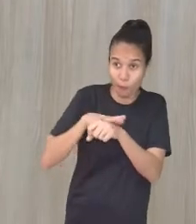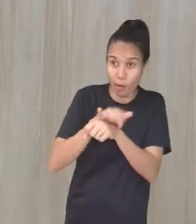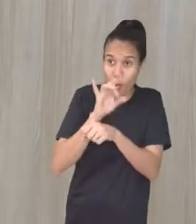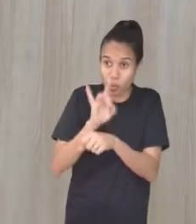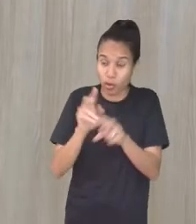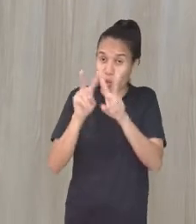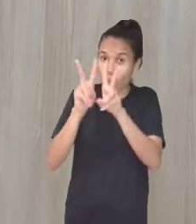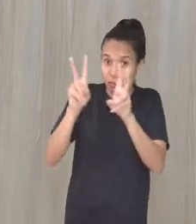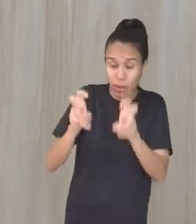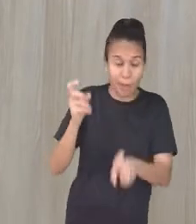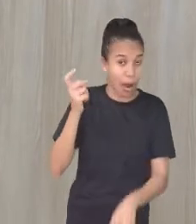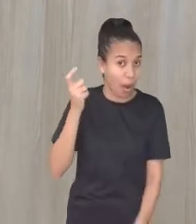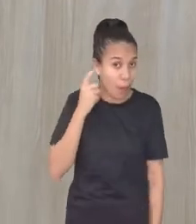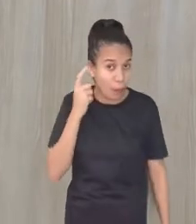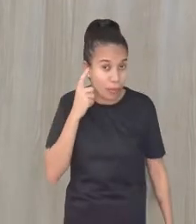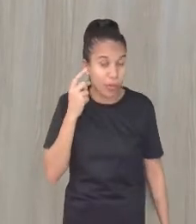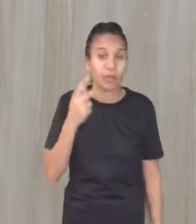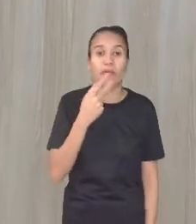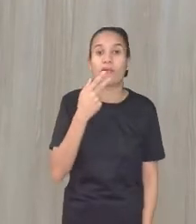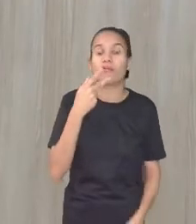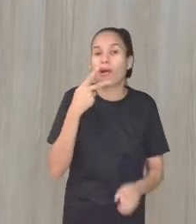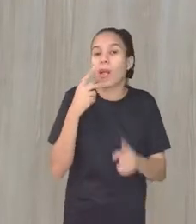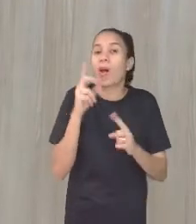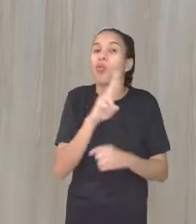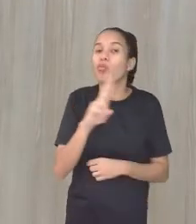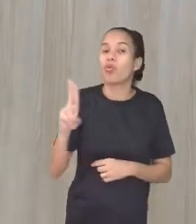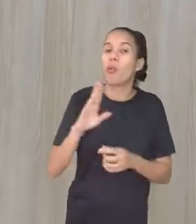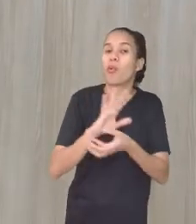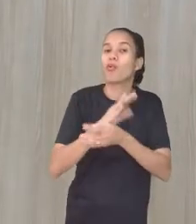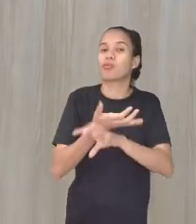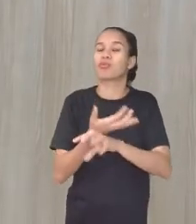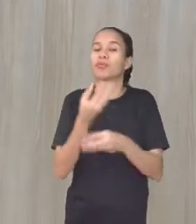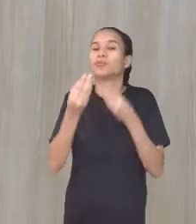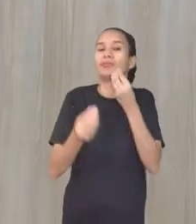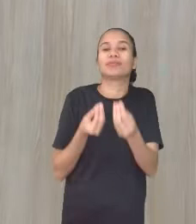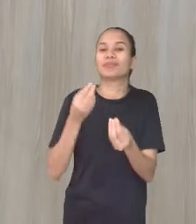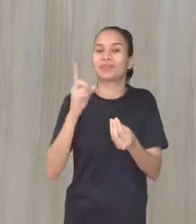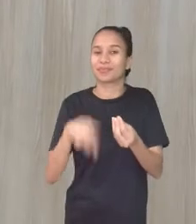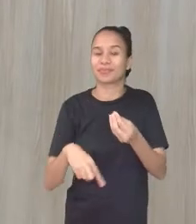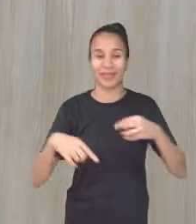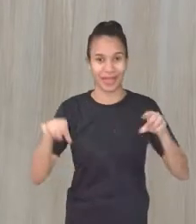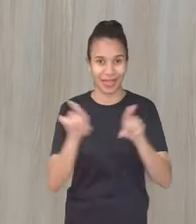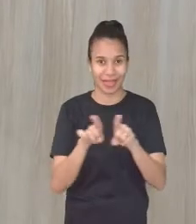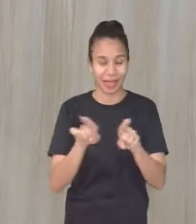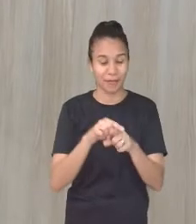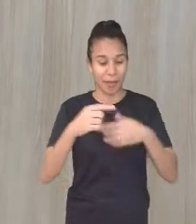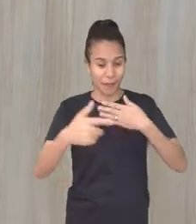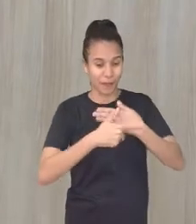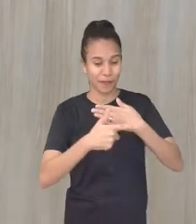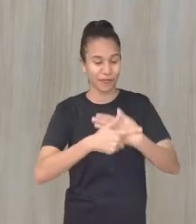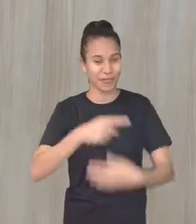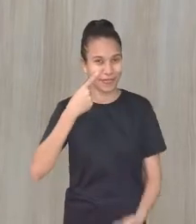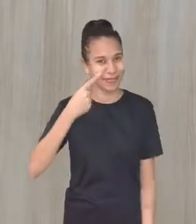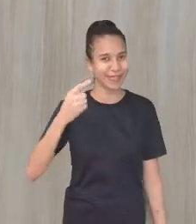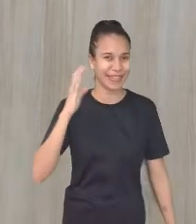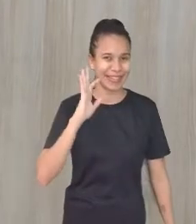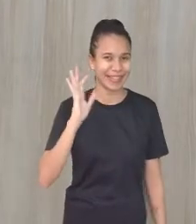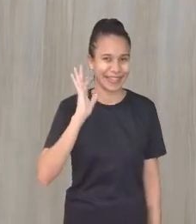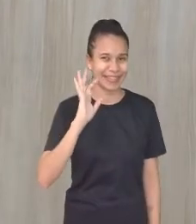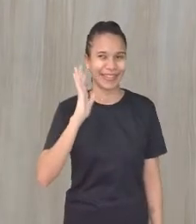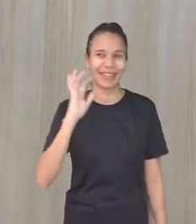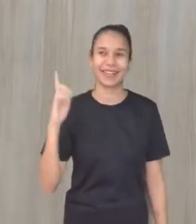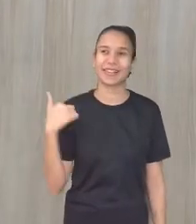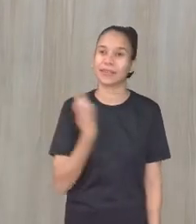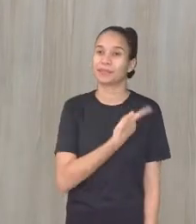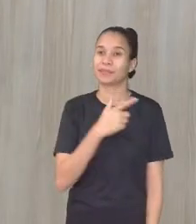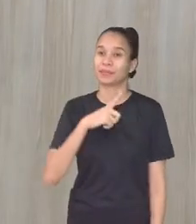de audição, eu vou dizer quem são esses ossículos e qual é a forma dele. E até qual é a função. Veja que legal. O é que